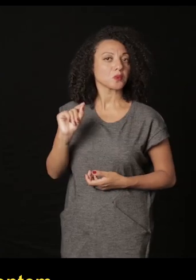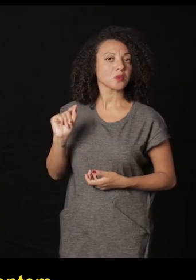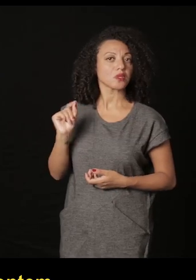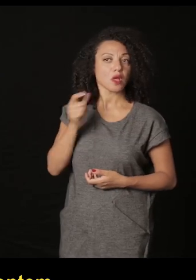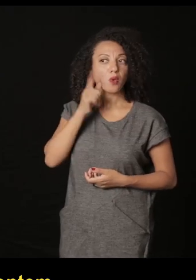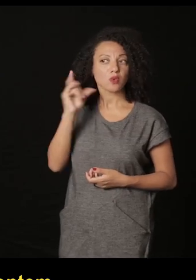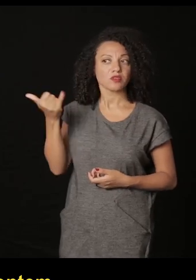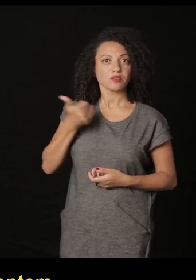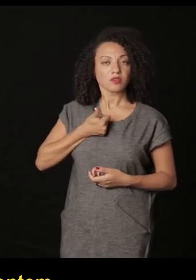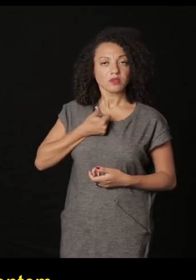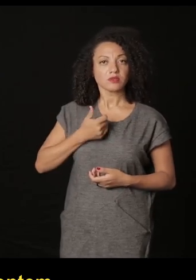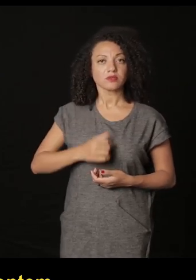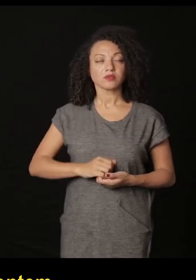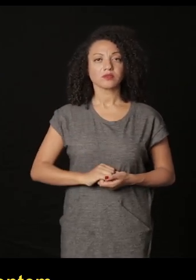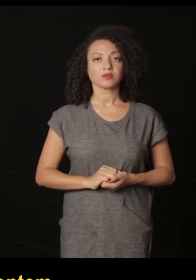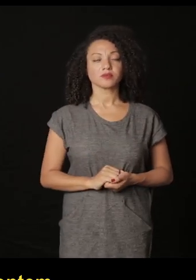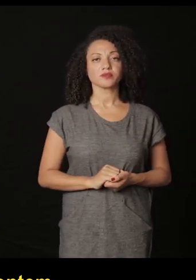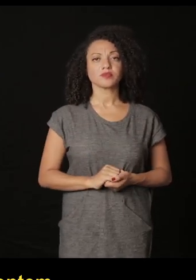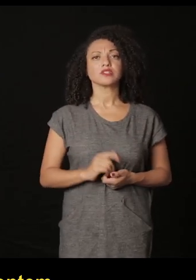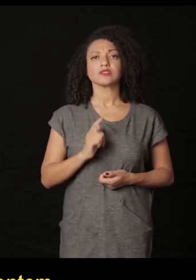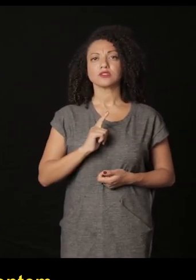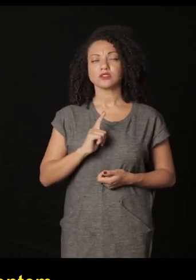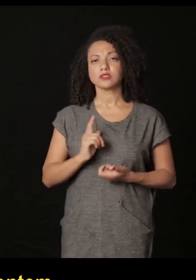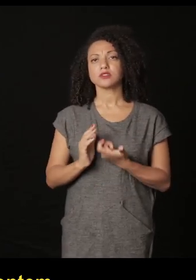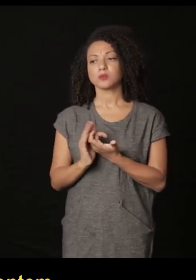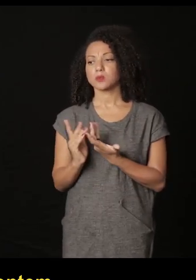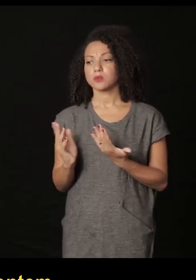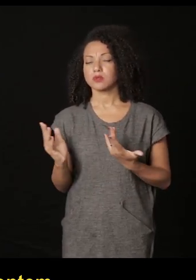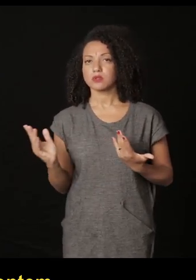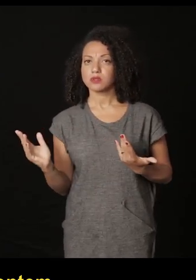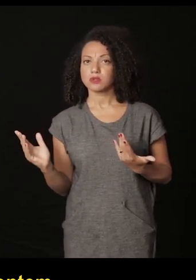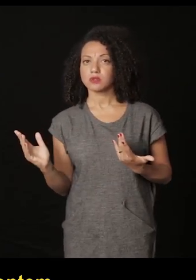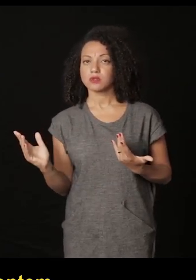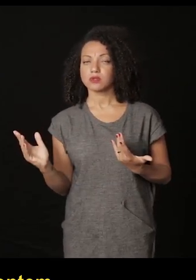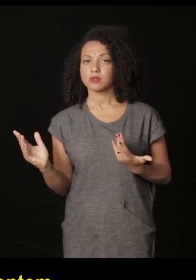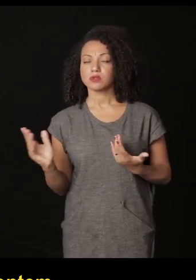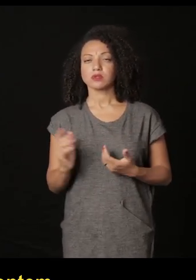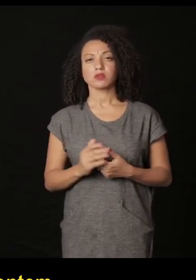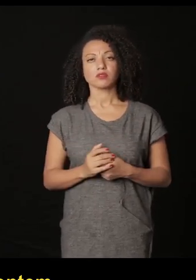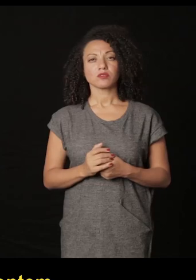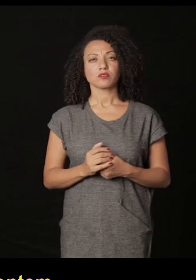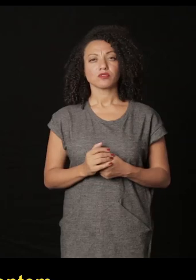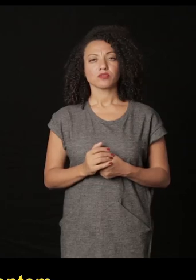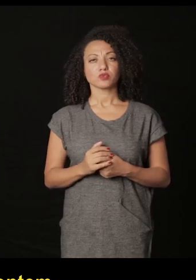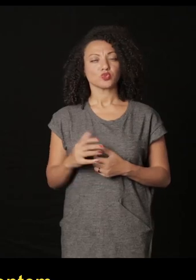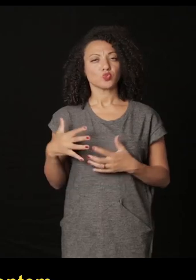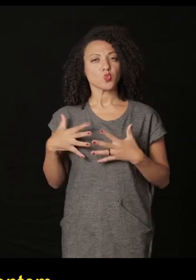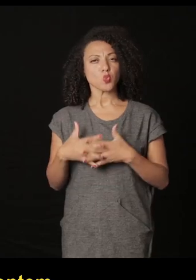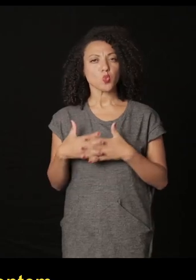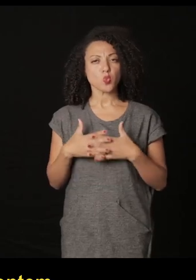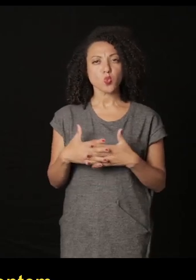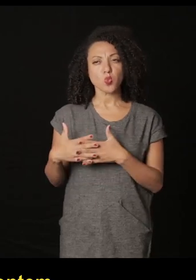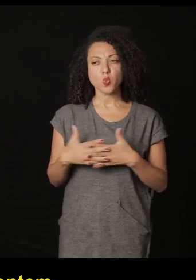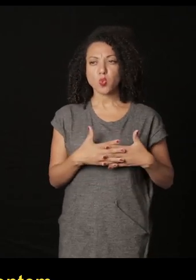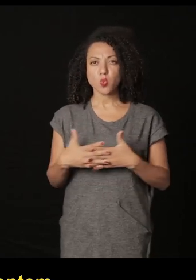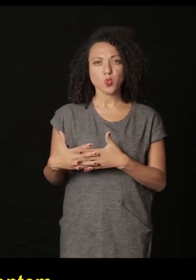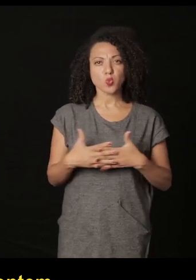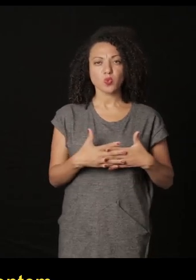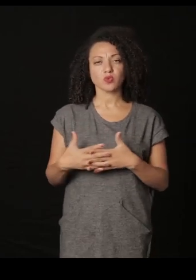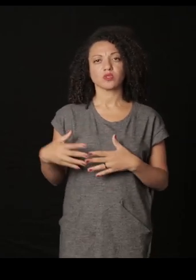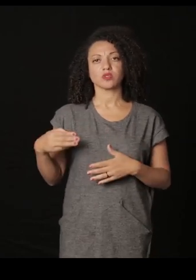lembro quem falou ayer do arquivo of modern conflitos